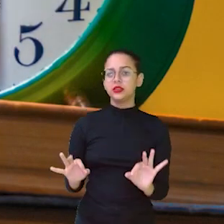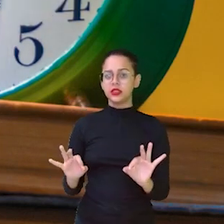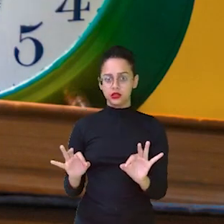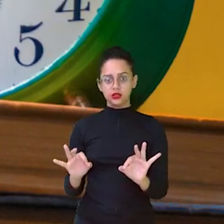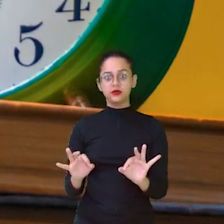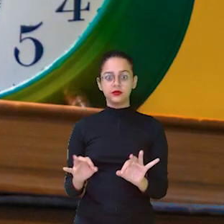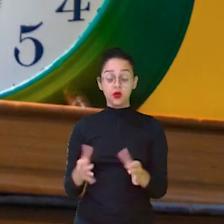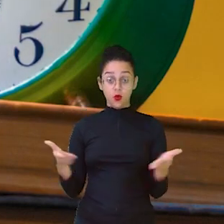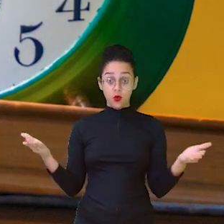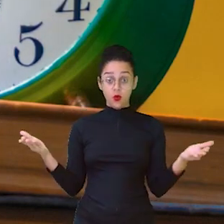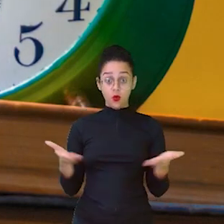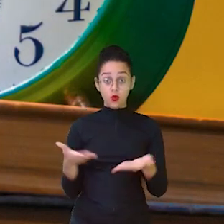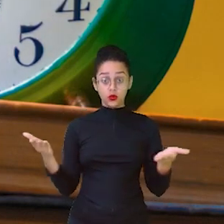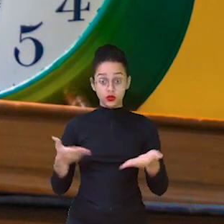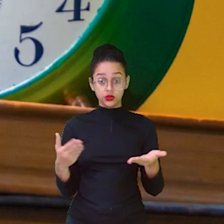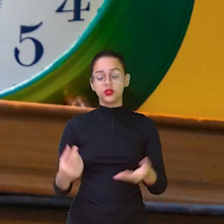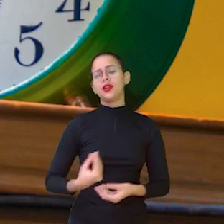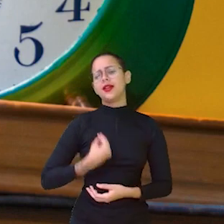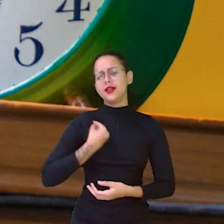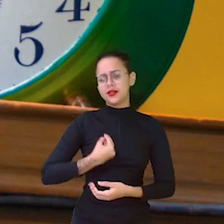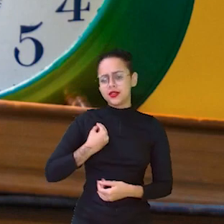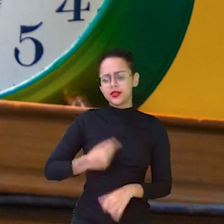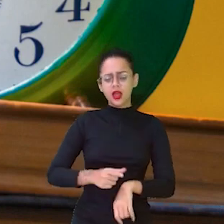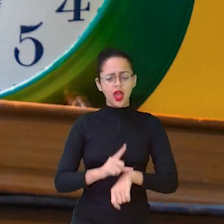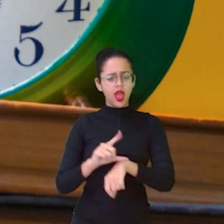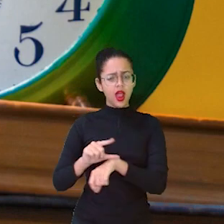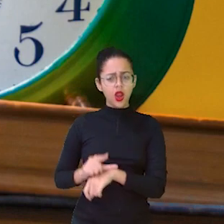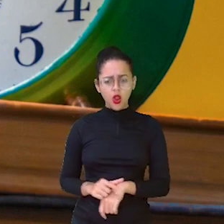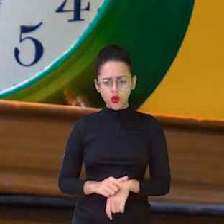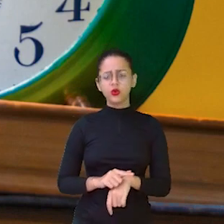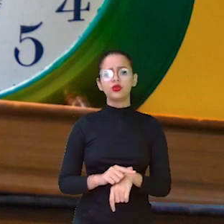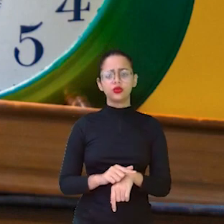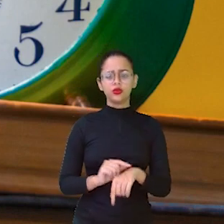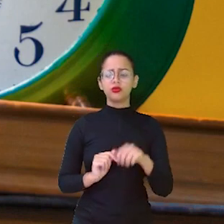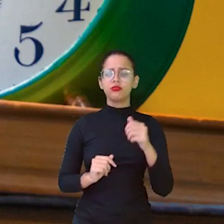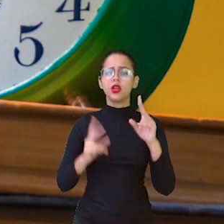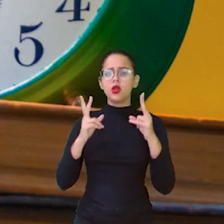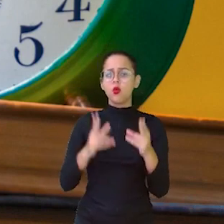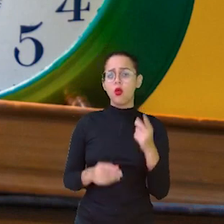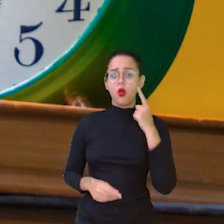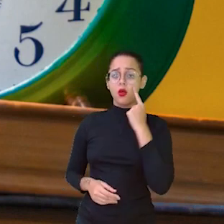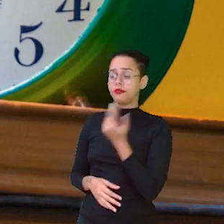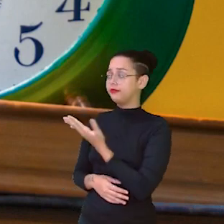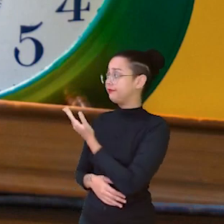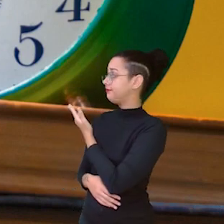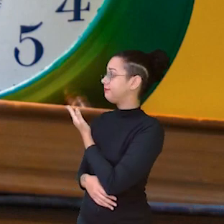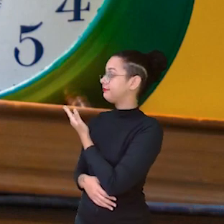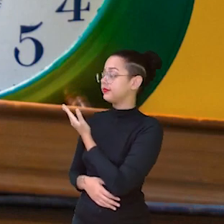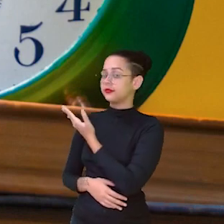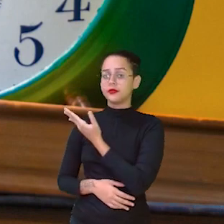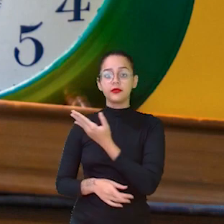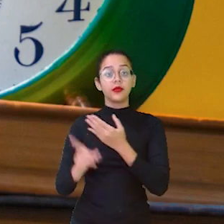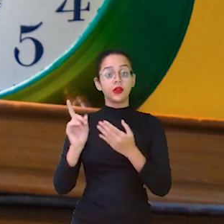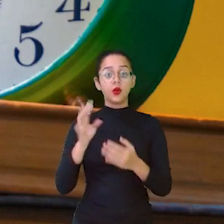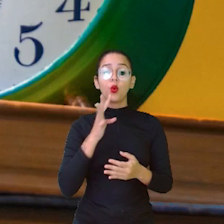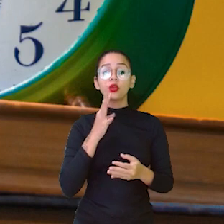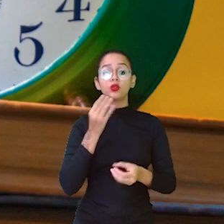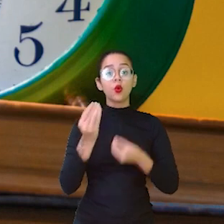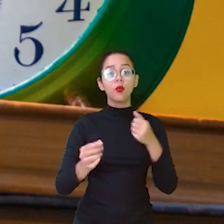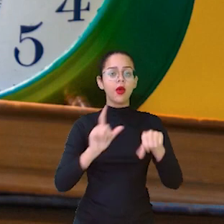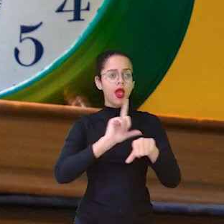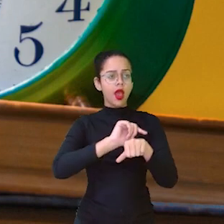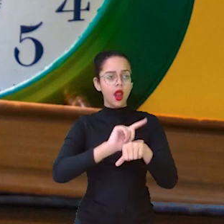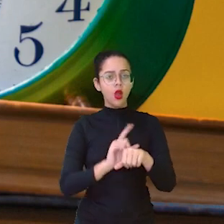Tá? Hoje em dia, existem relógios analógicos, como esse que você está vendo aí. Que são conhecidos